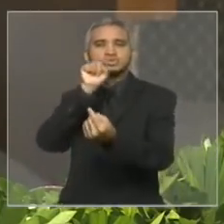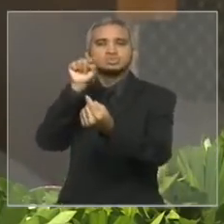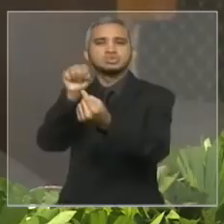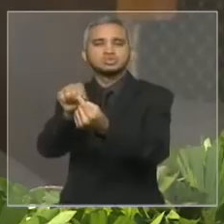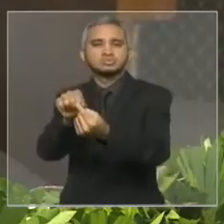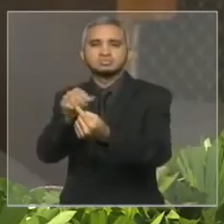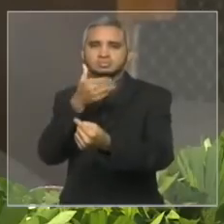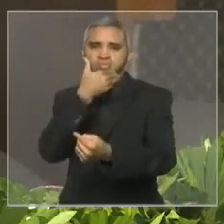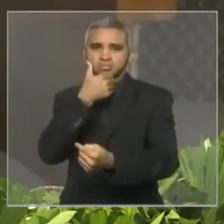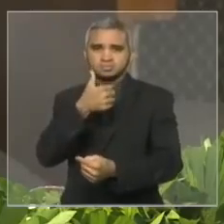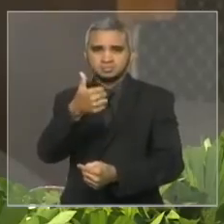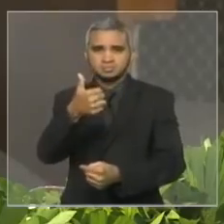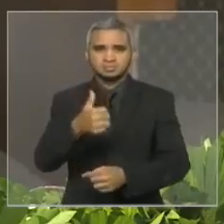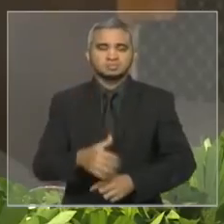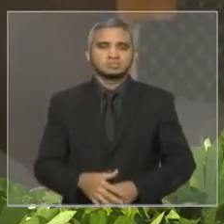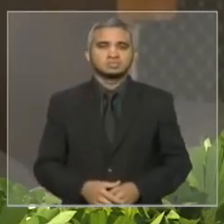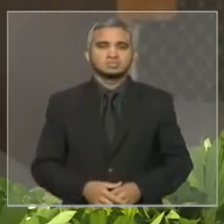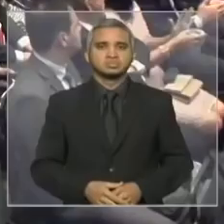daqueles